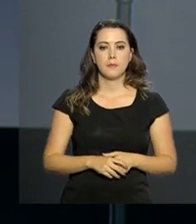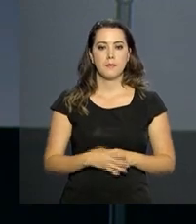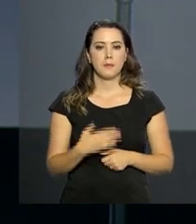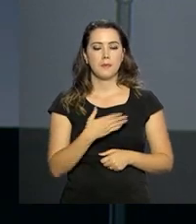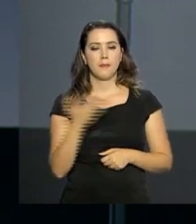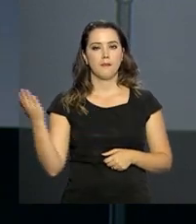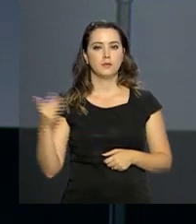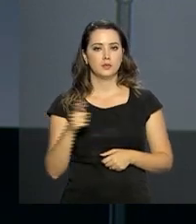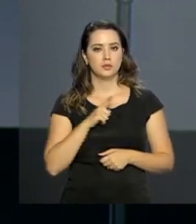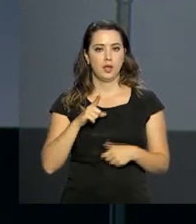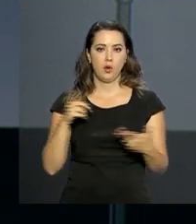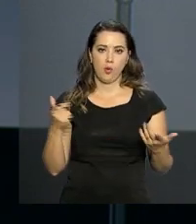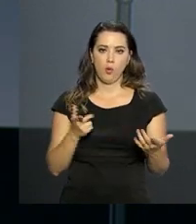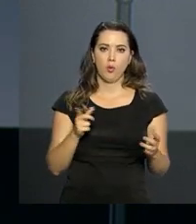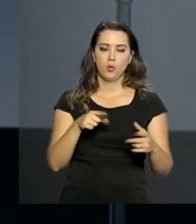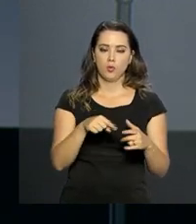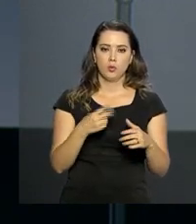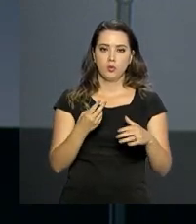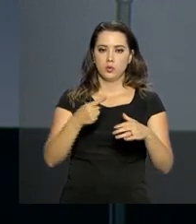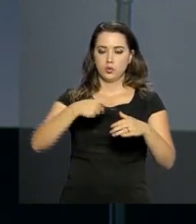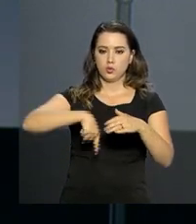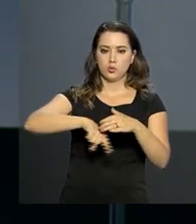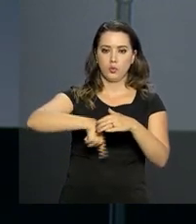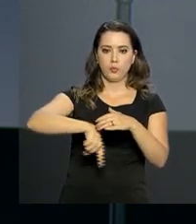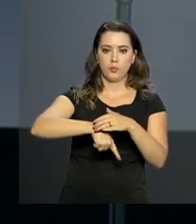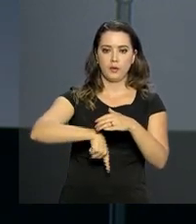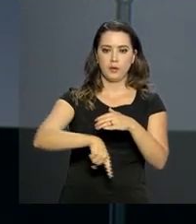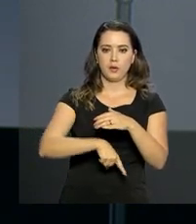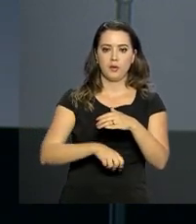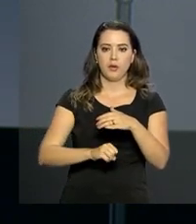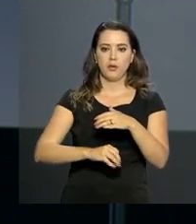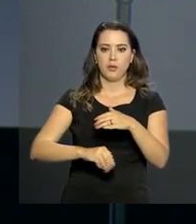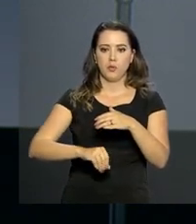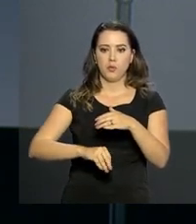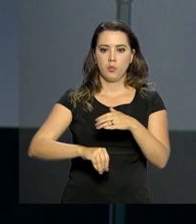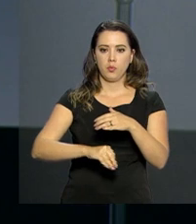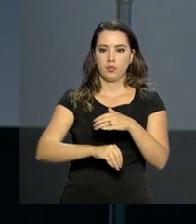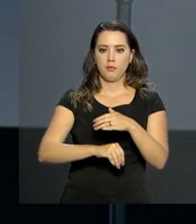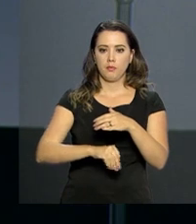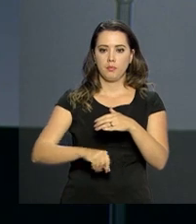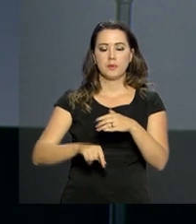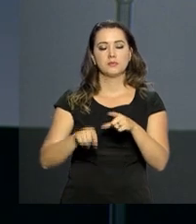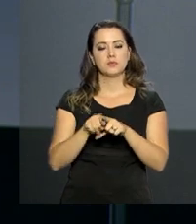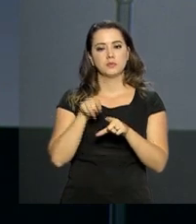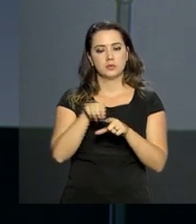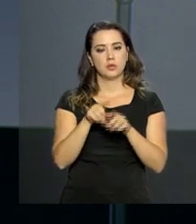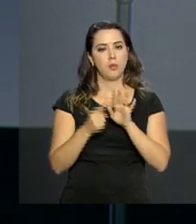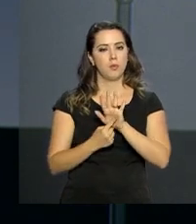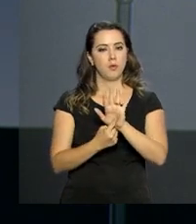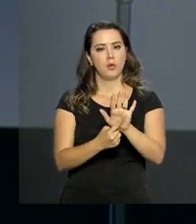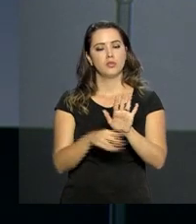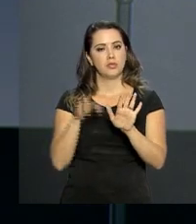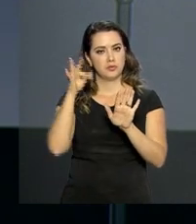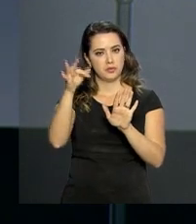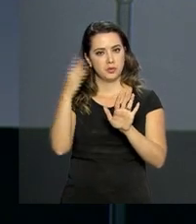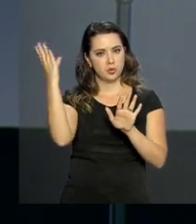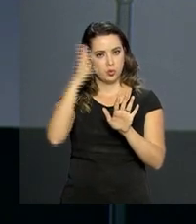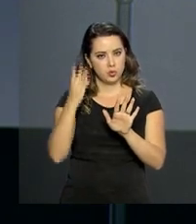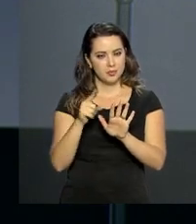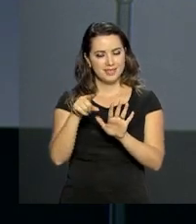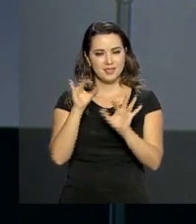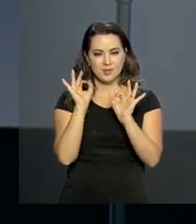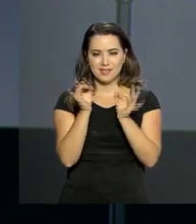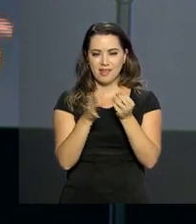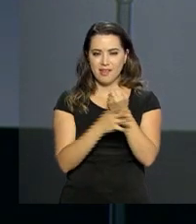reservas hoje no pré-sal revelam um país de um futuro muito seguro, né? Para investimentos